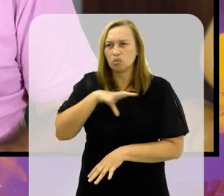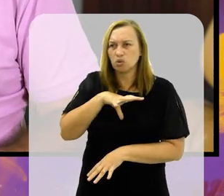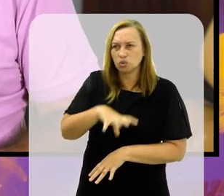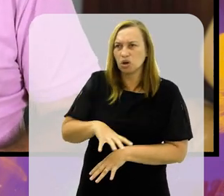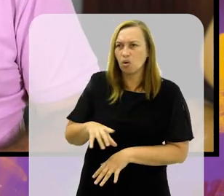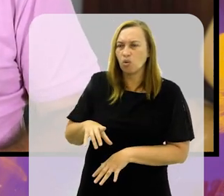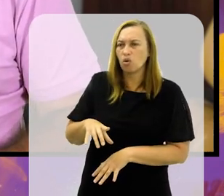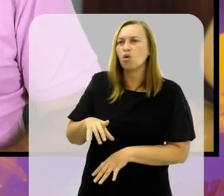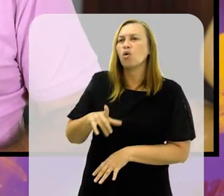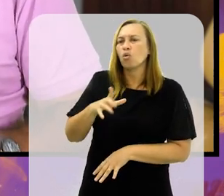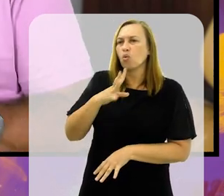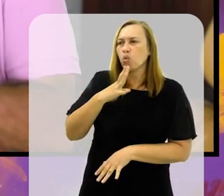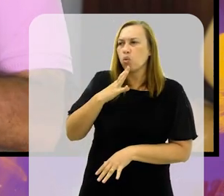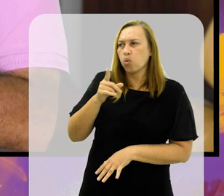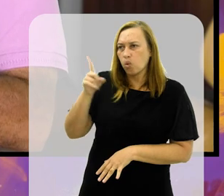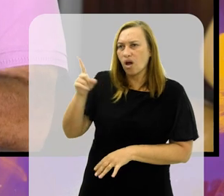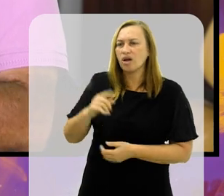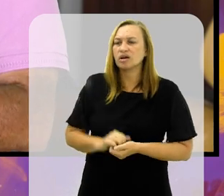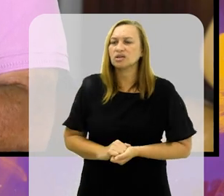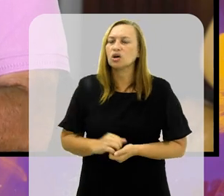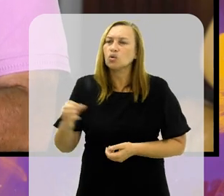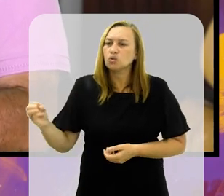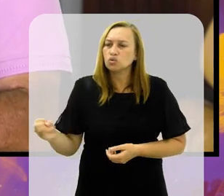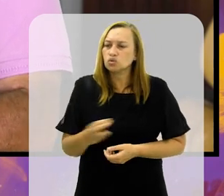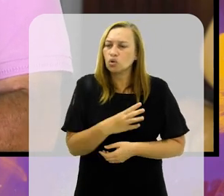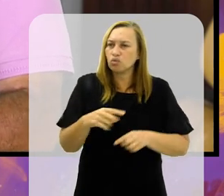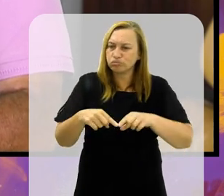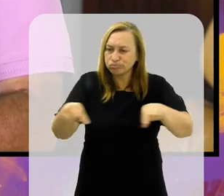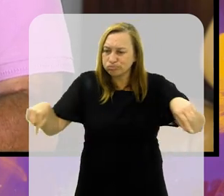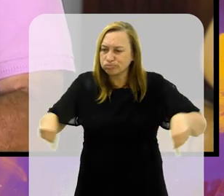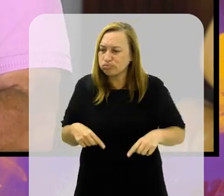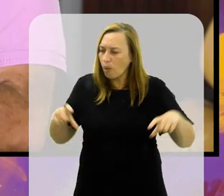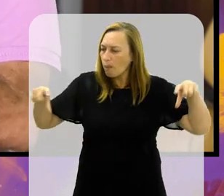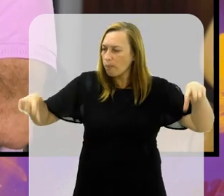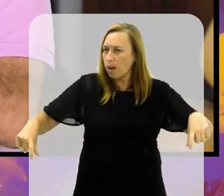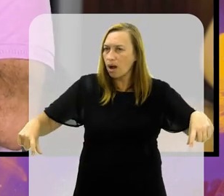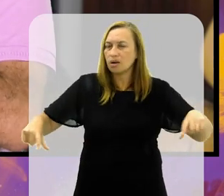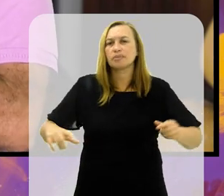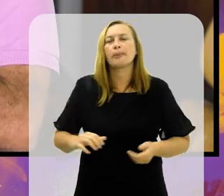Lisboa. Ele, com o novo estádio, o estádio do Dragão,